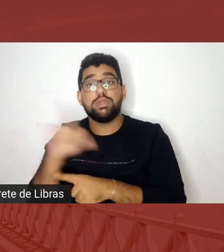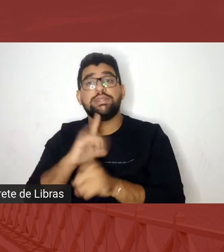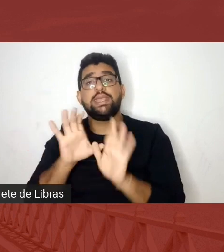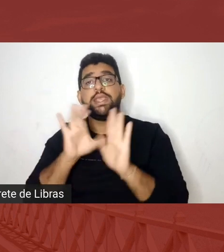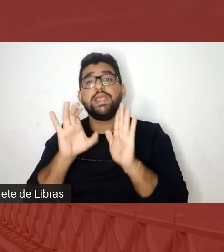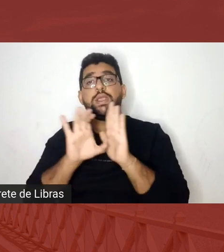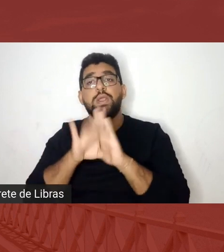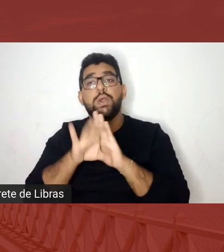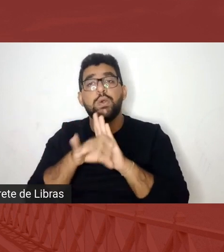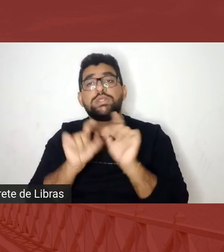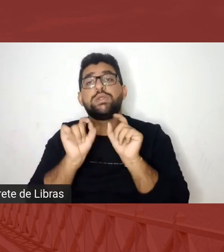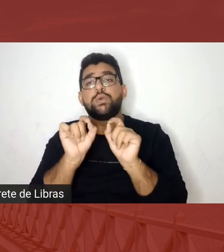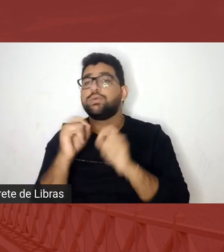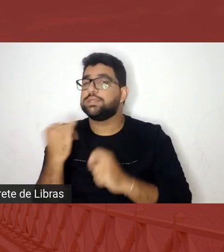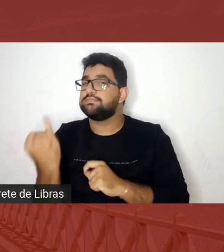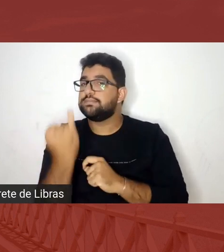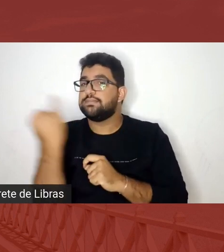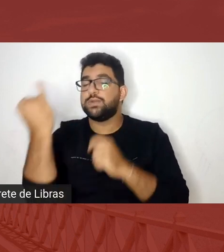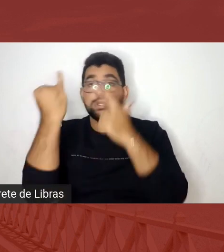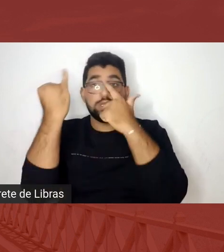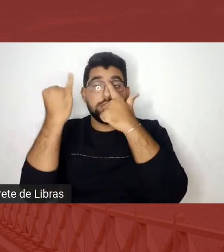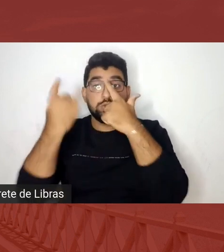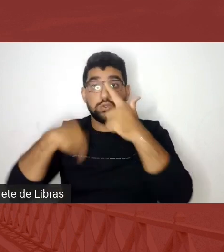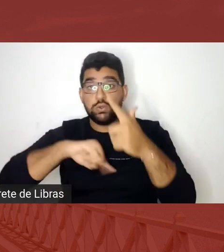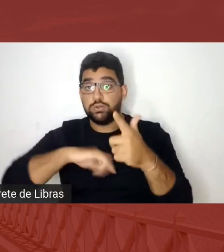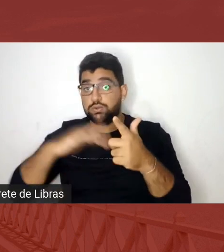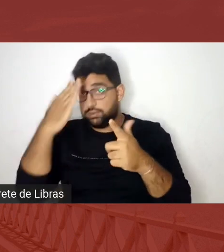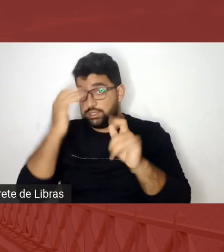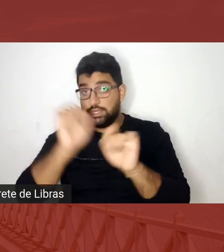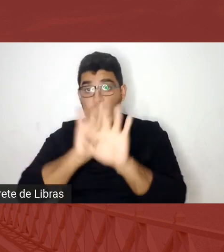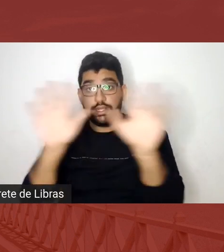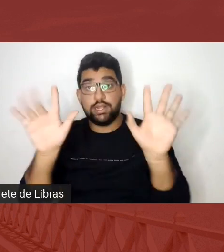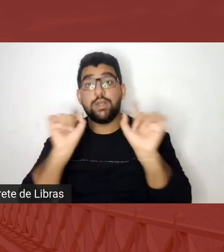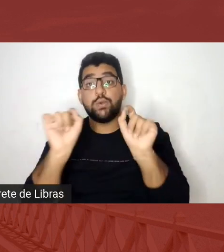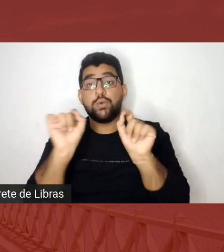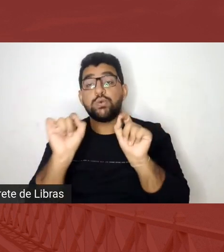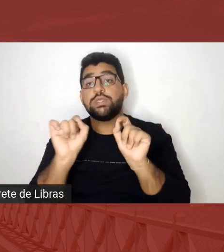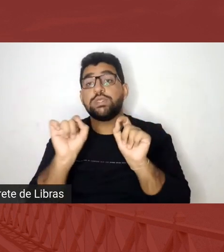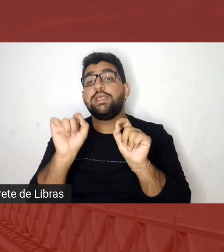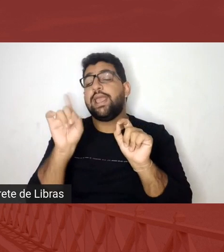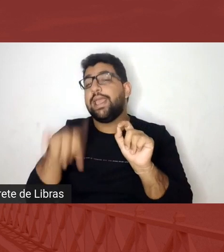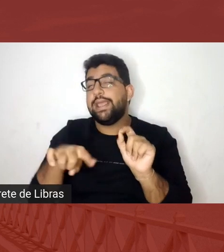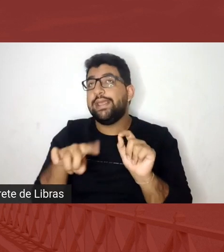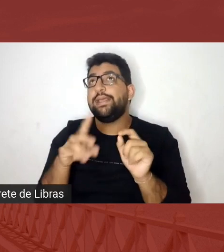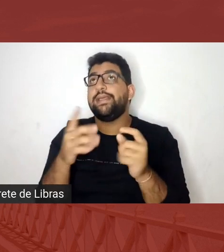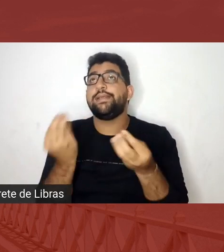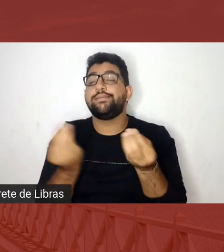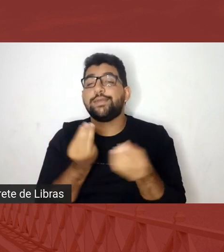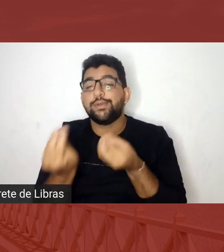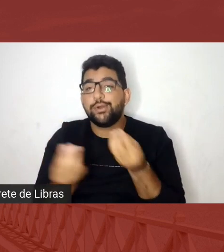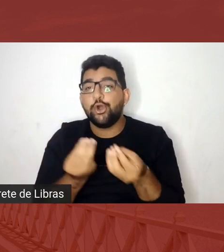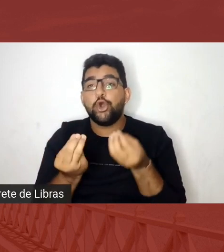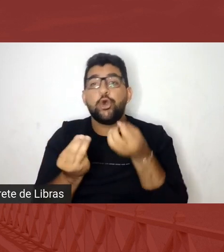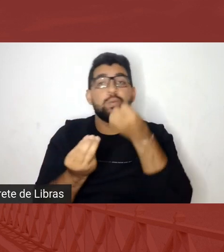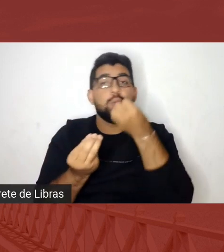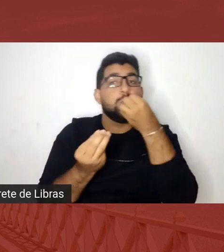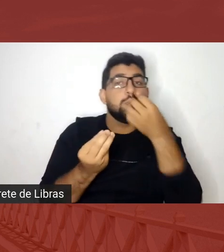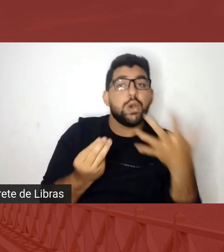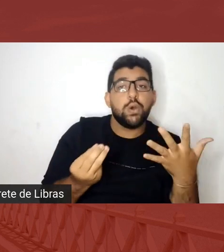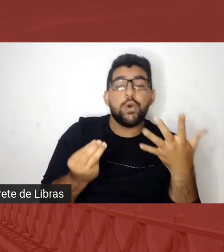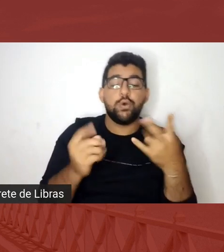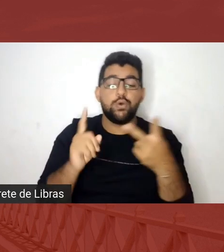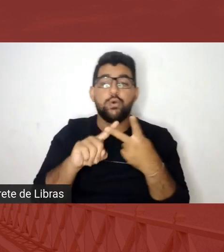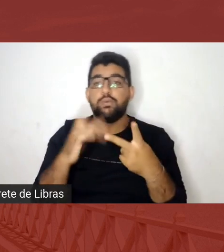fundamental para a gente entender o que é eleito como sendo o bom, o belo,